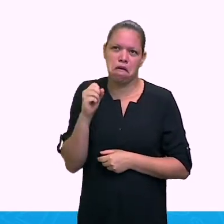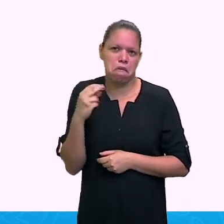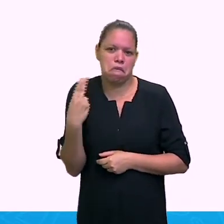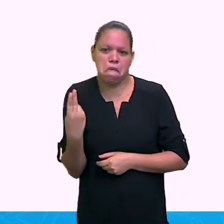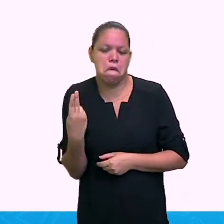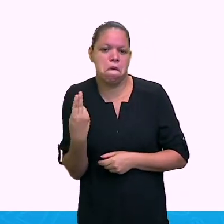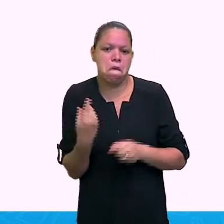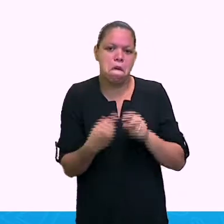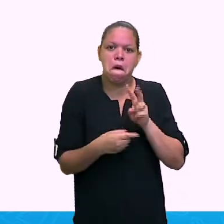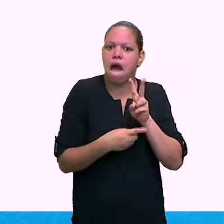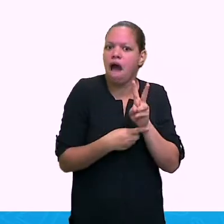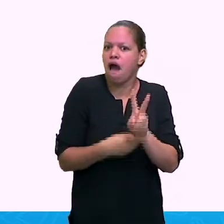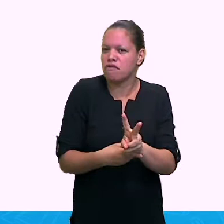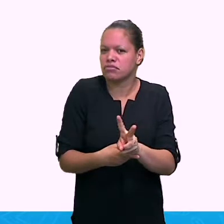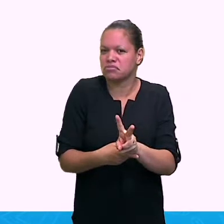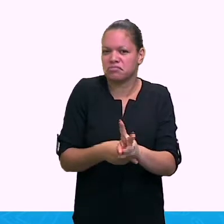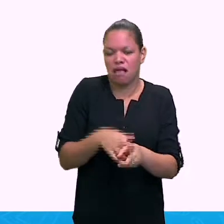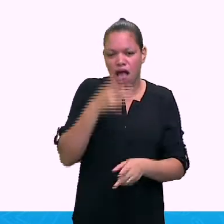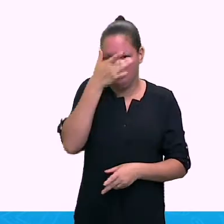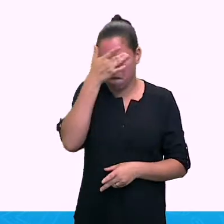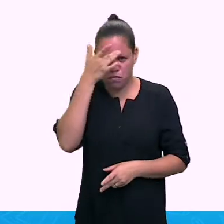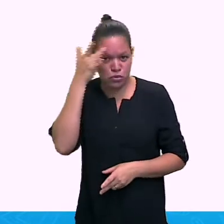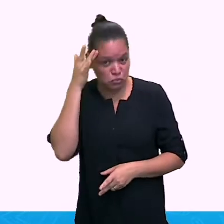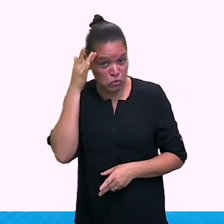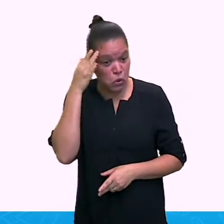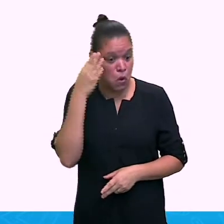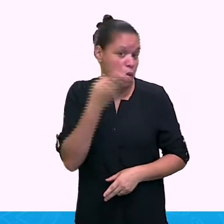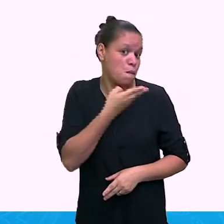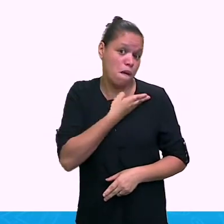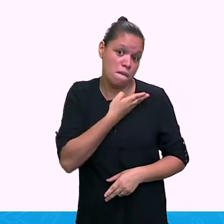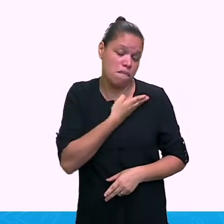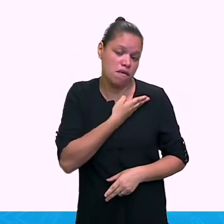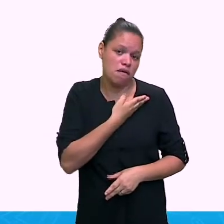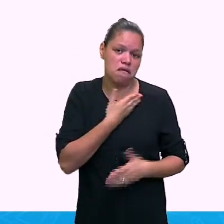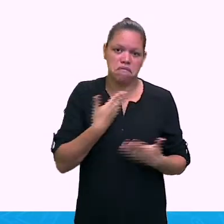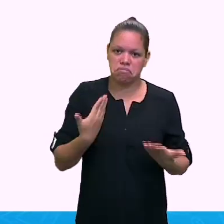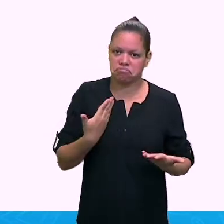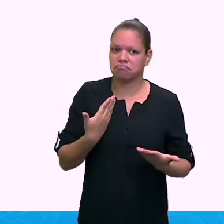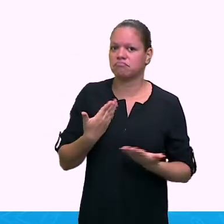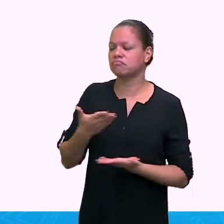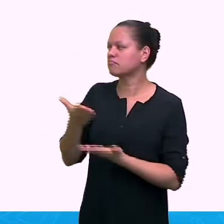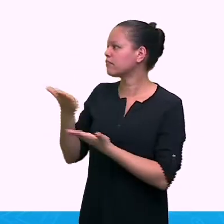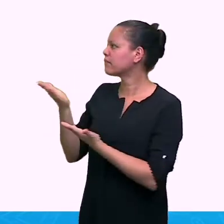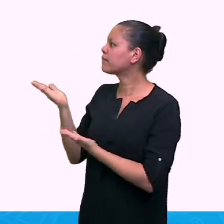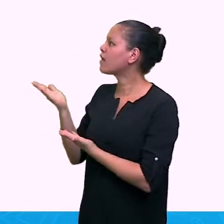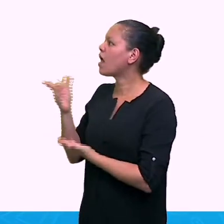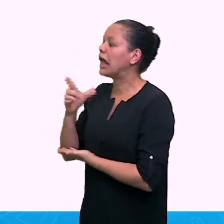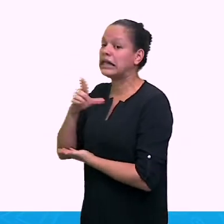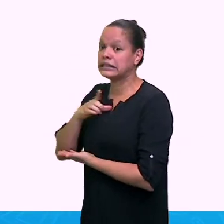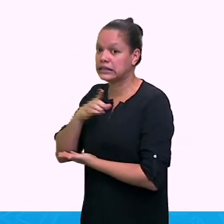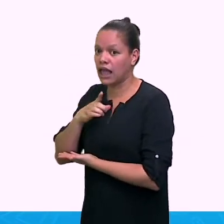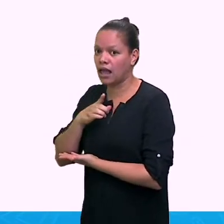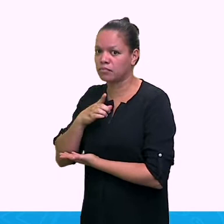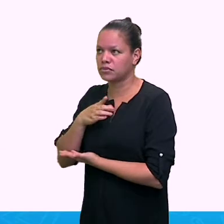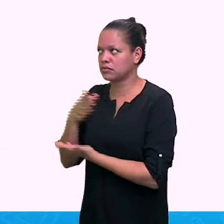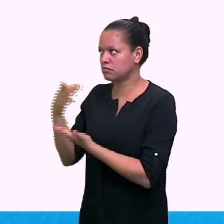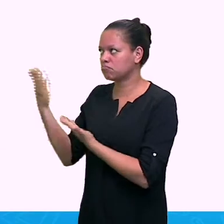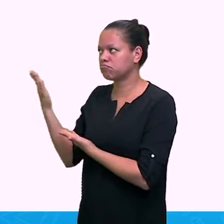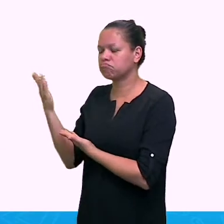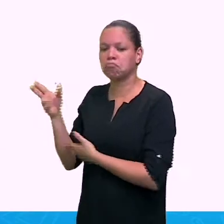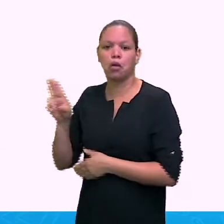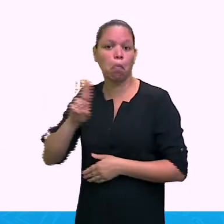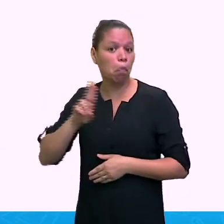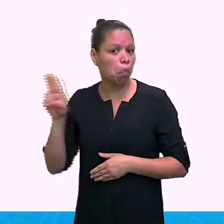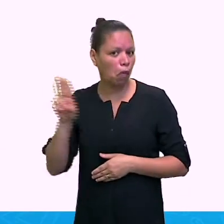uma mãe que quiser fazer um perfil, né? Vamos lá! Nós temos aqui, ó, name, que é nome,